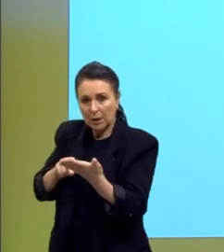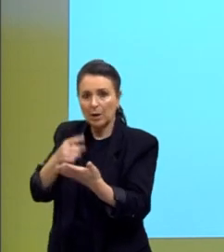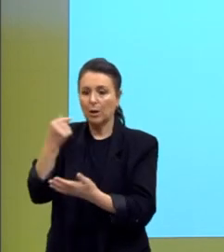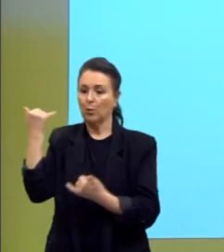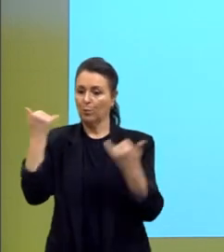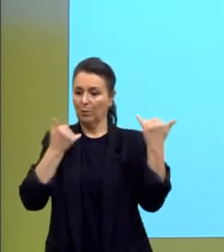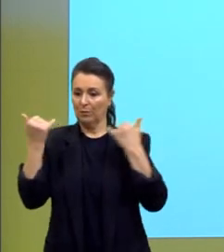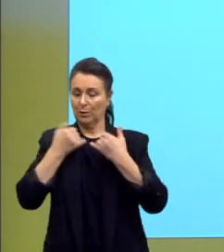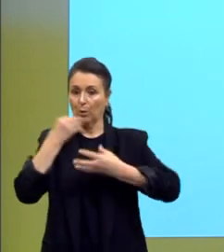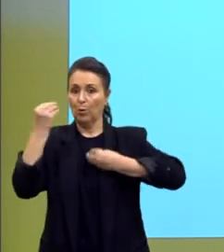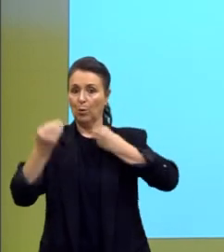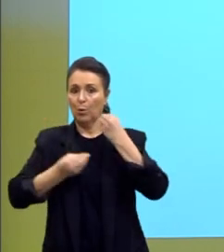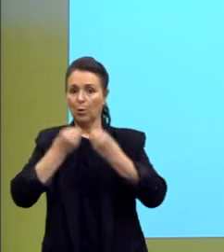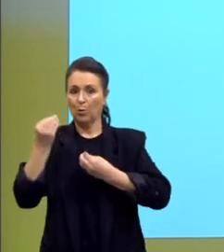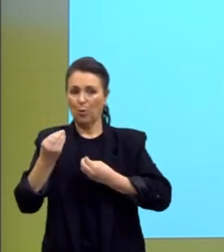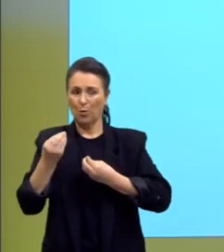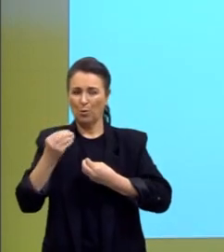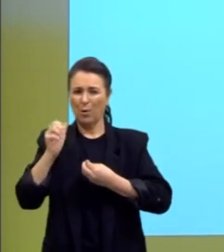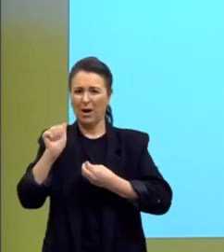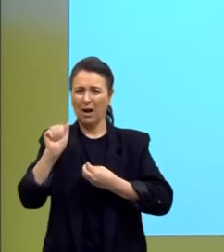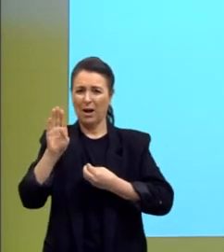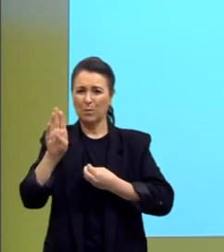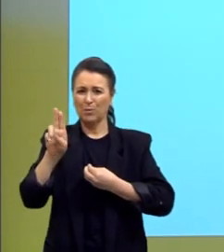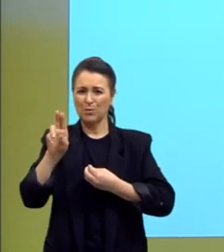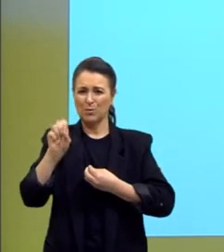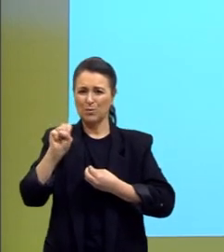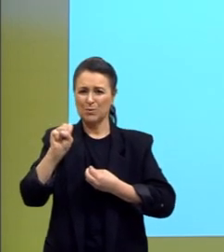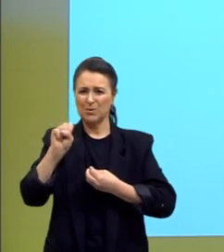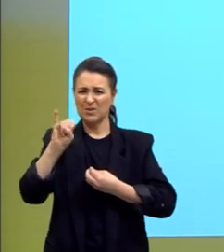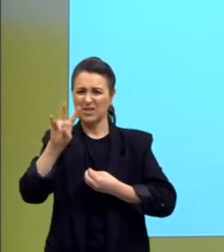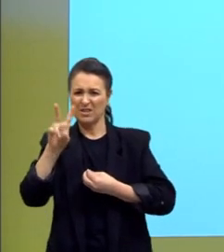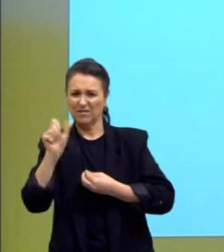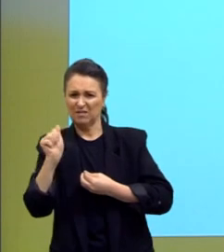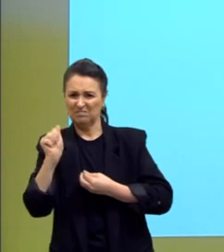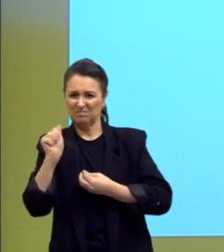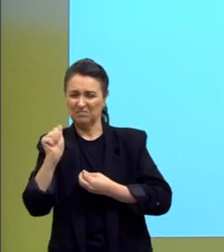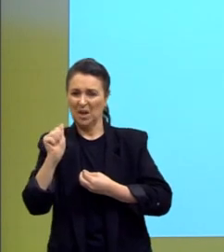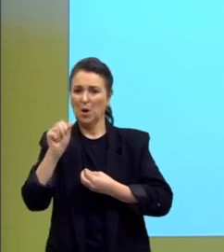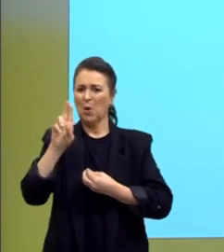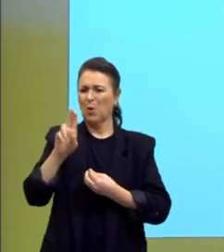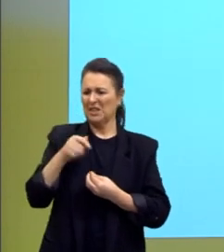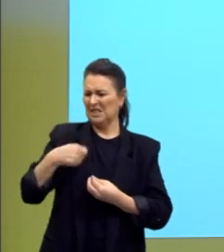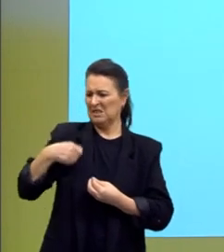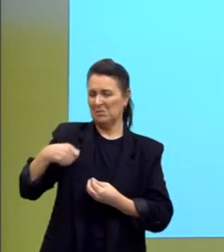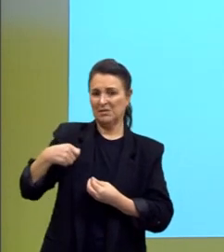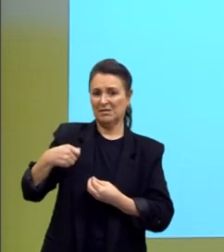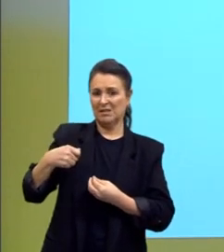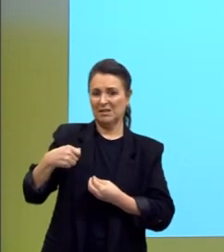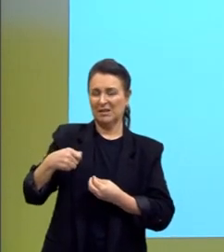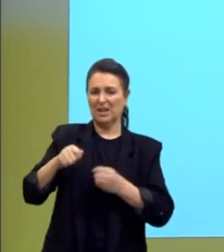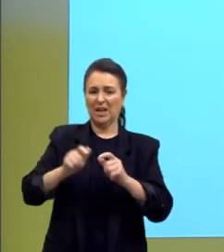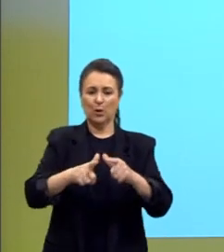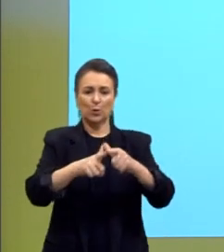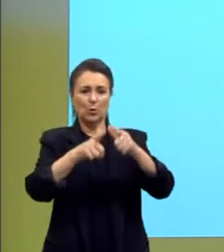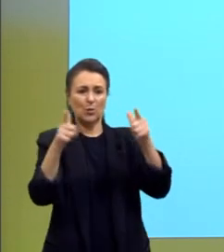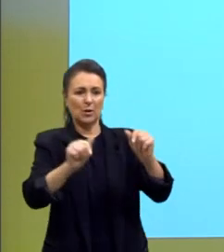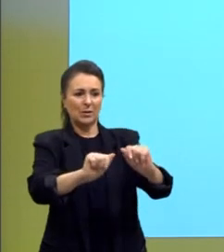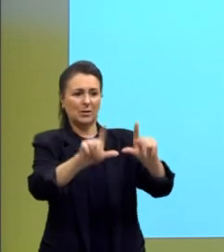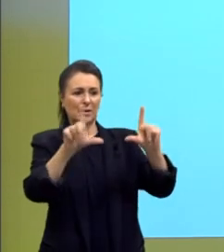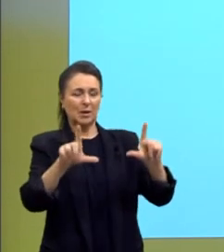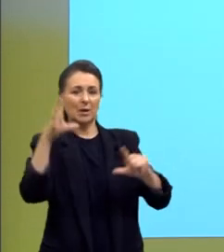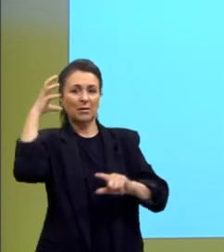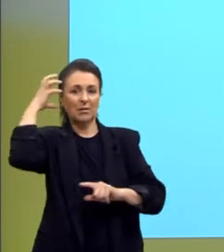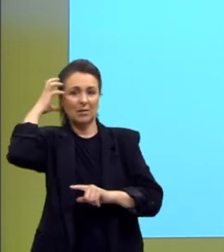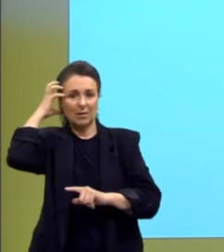como abusiva ou desnecessária na mídia. Assim, os infantes